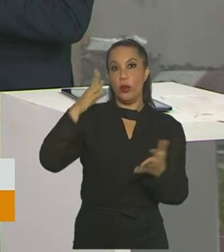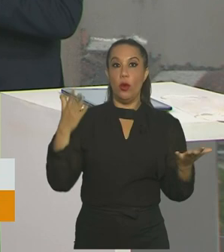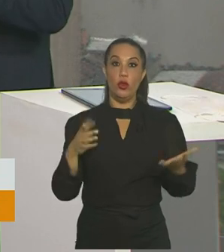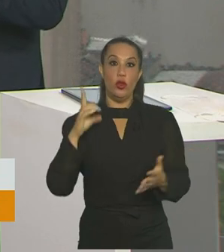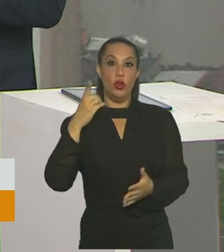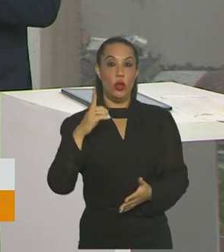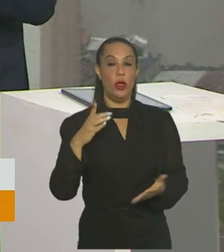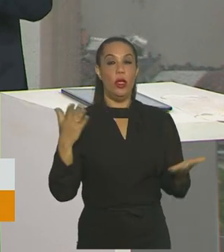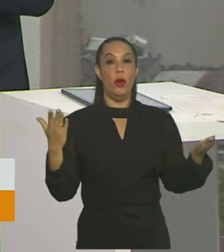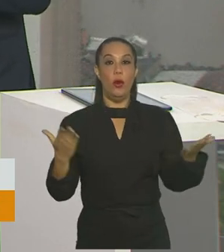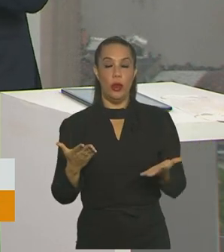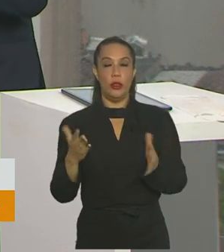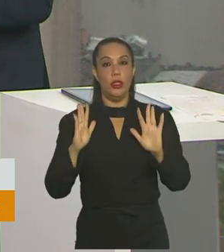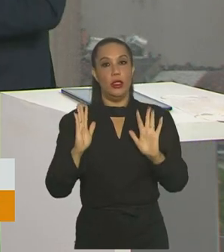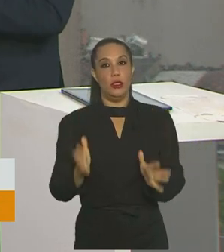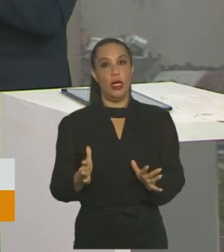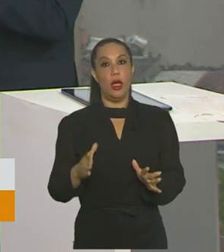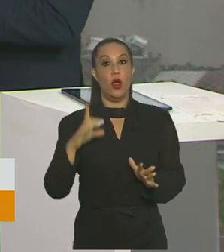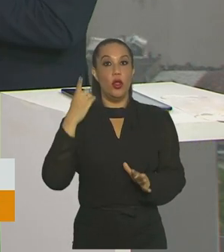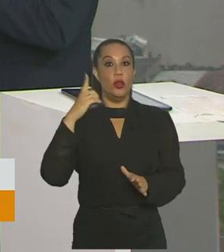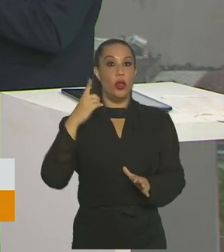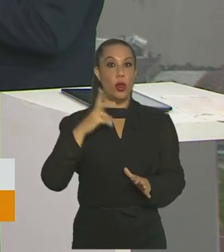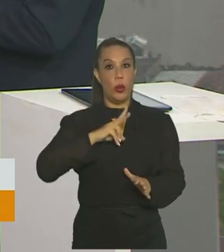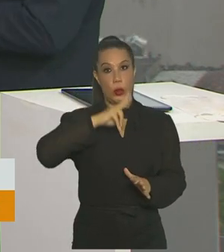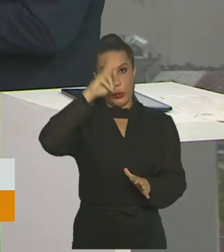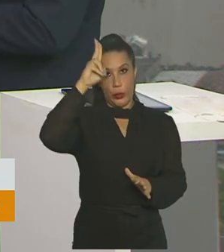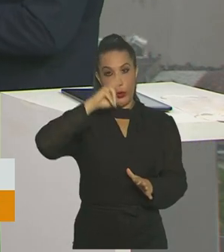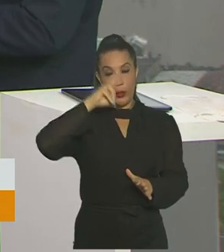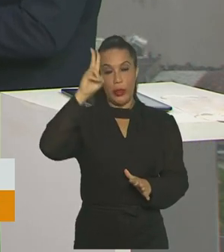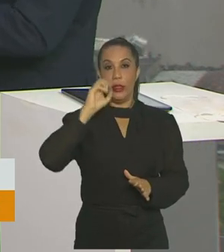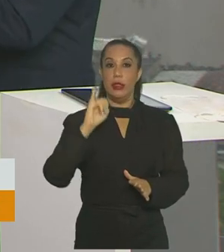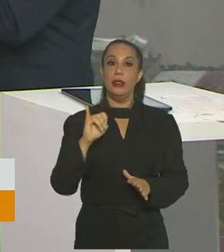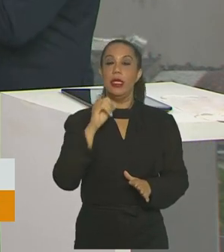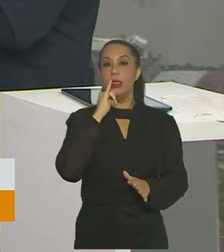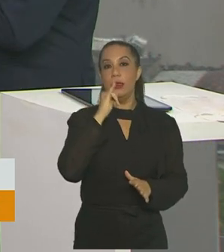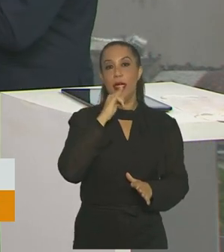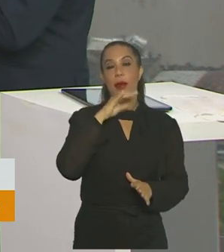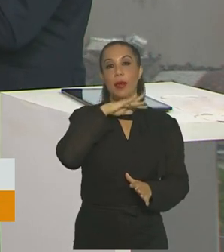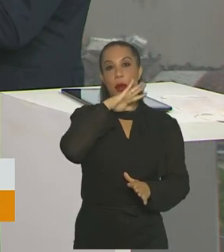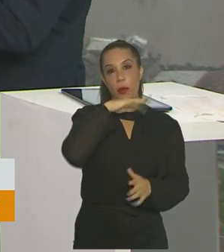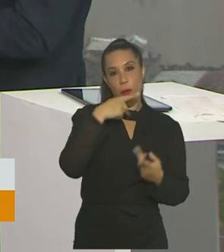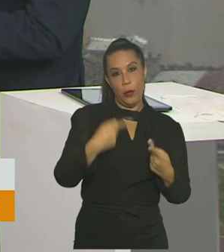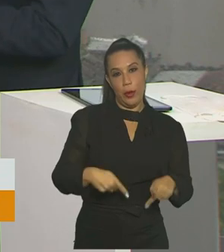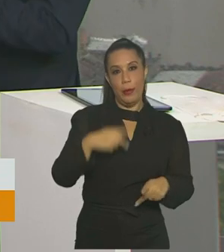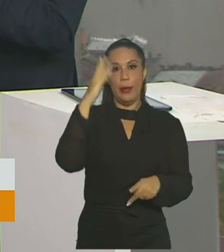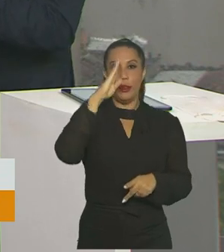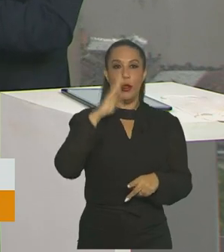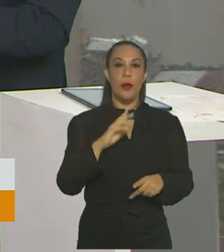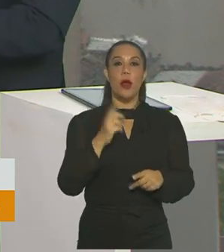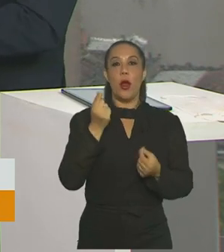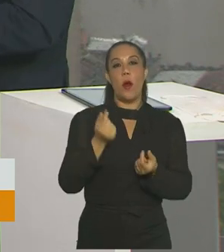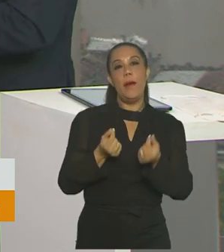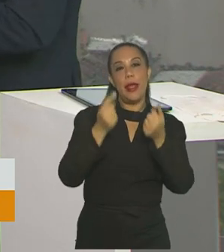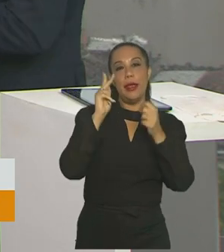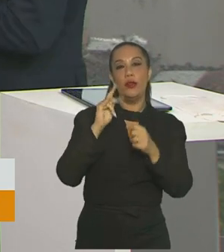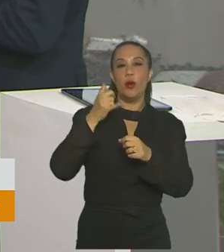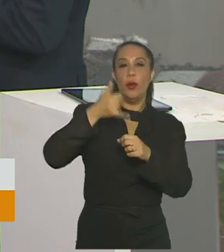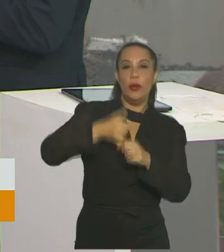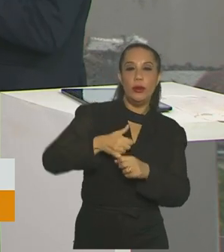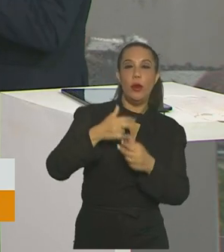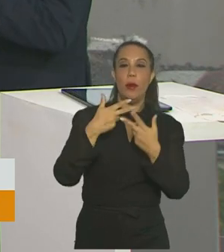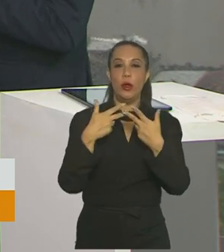exemplo, o dólar já, o mercado já abriu com dólar em elevação. Se por um lado ele é ruim para a gente aqui, por causa do preço do combustível,